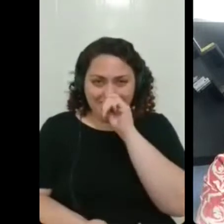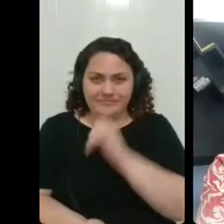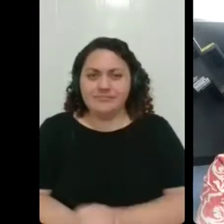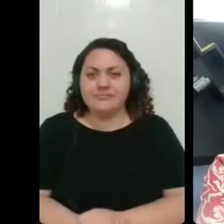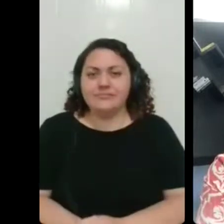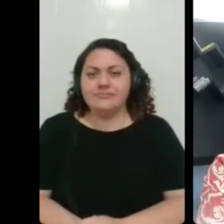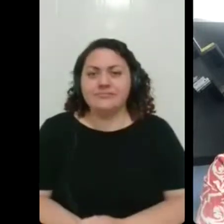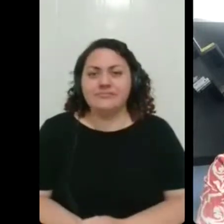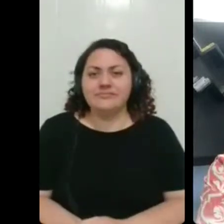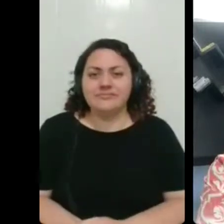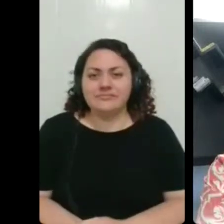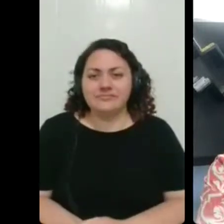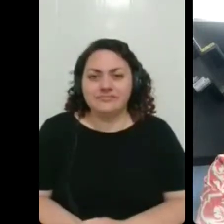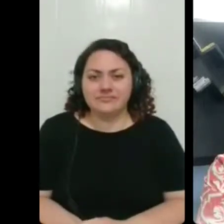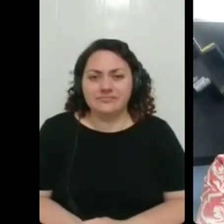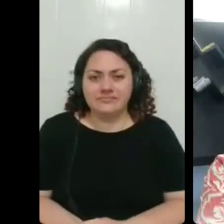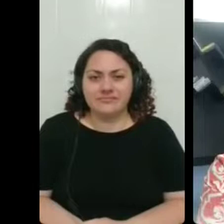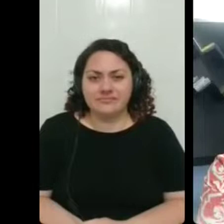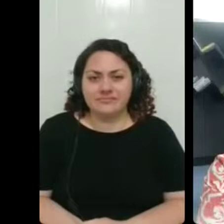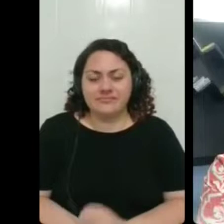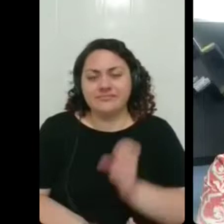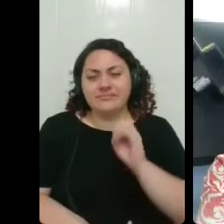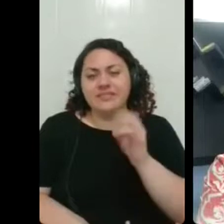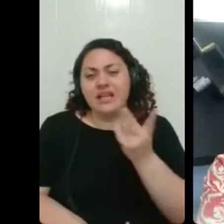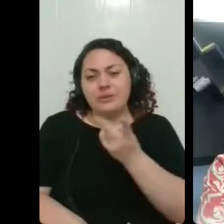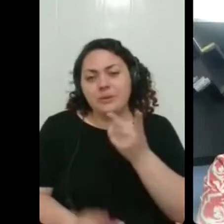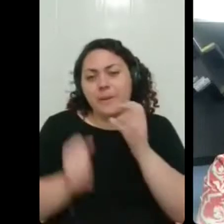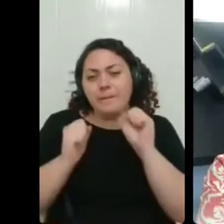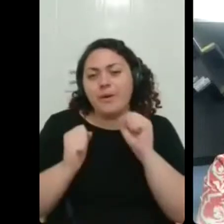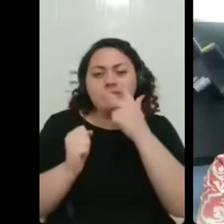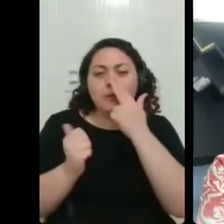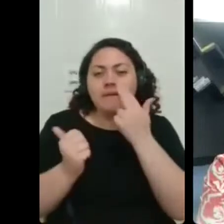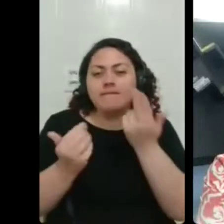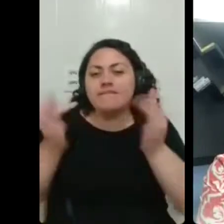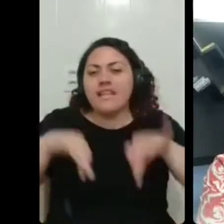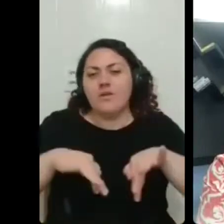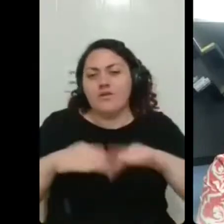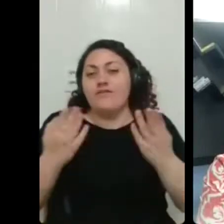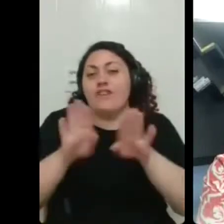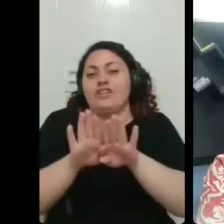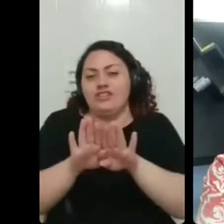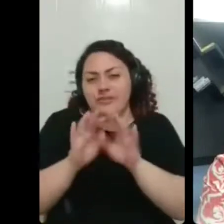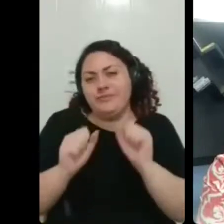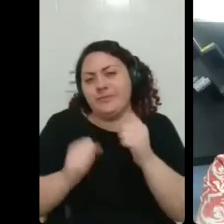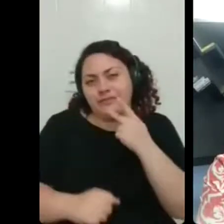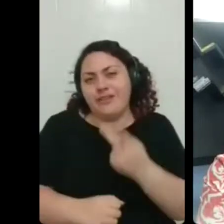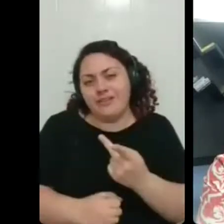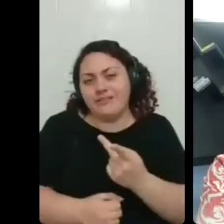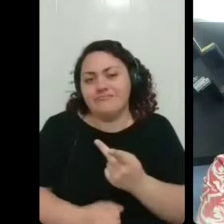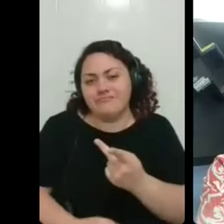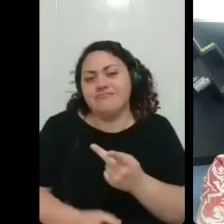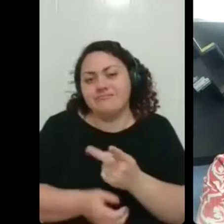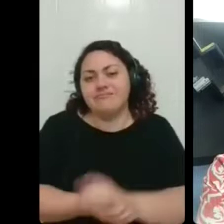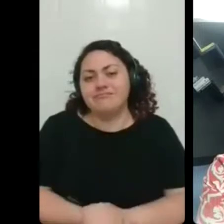agora fazer um fechamento, o que vocês podem dizer como